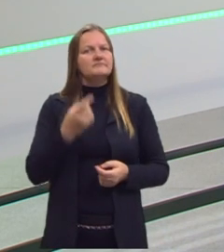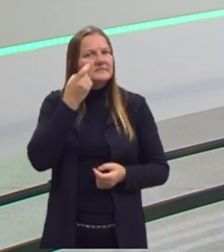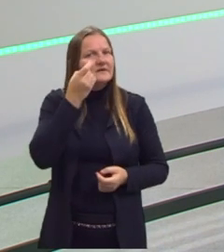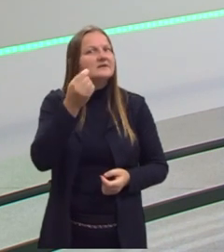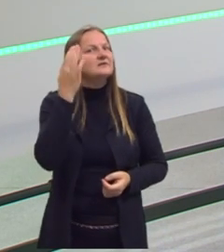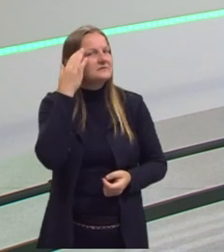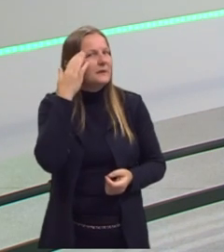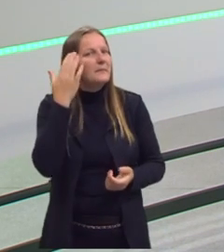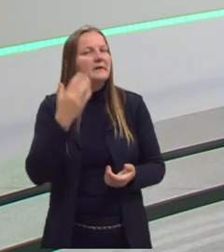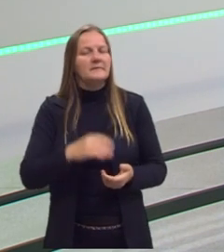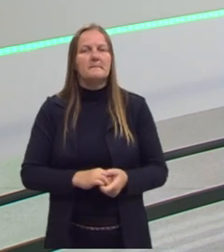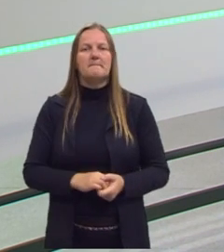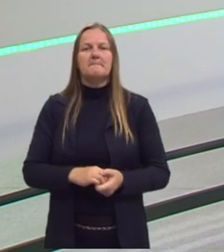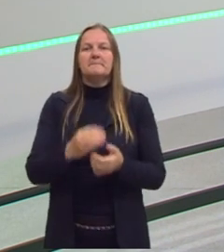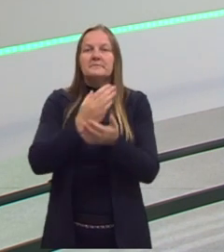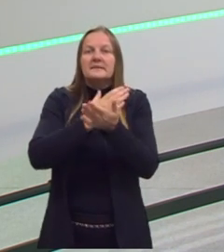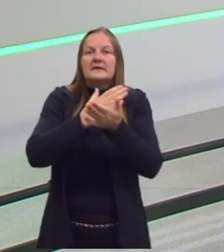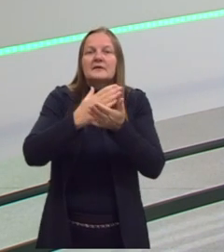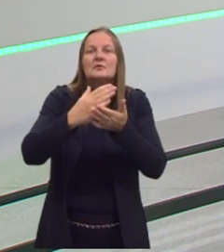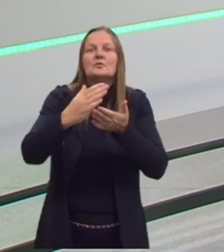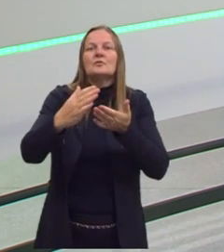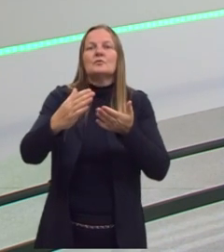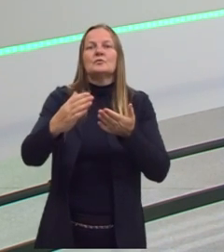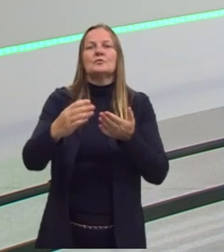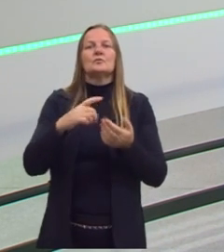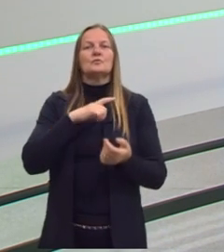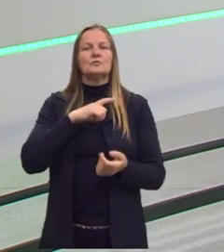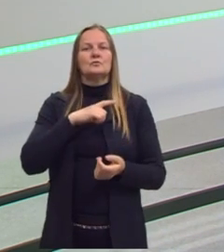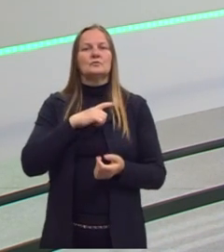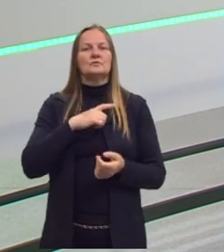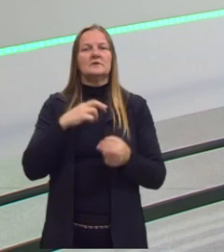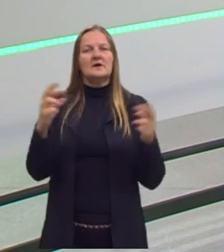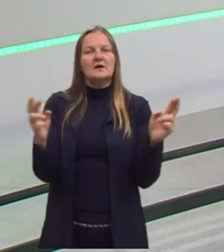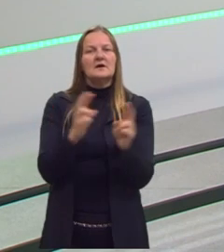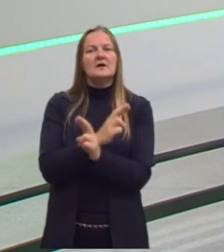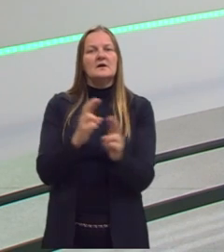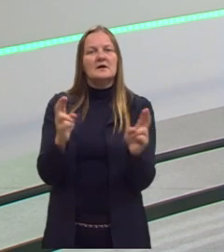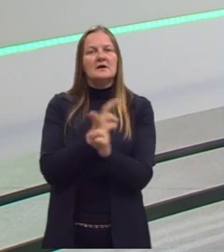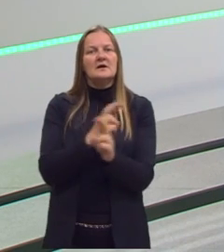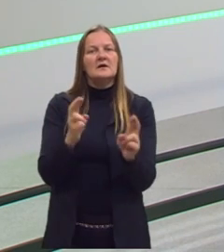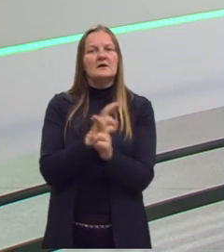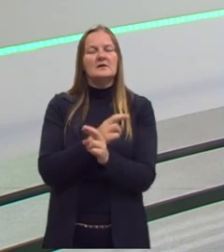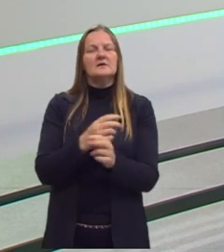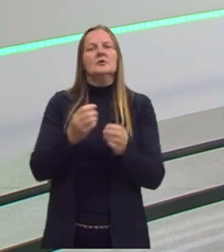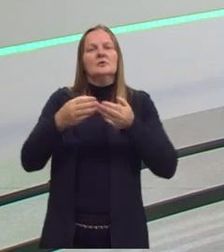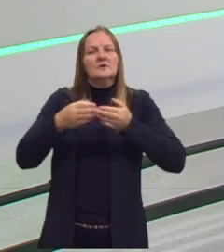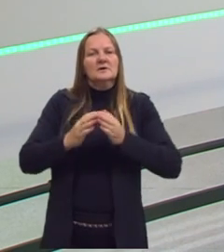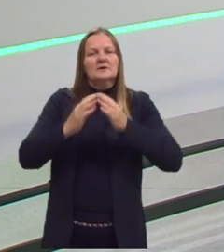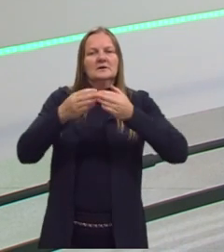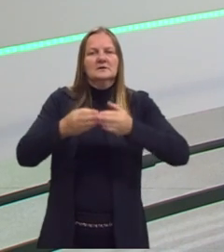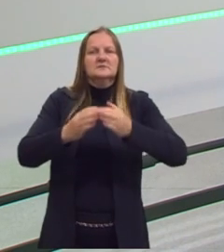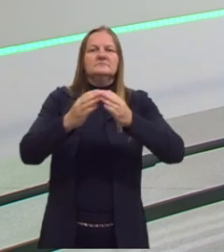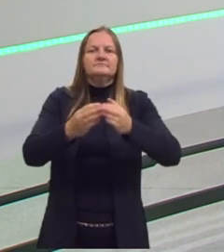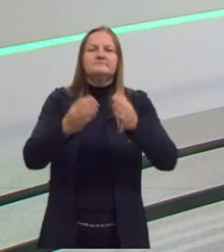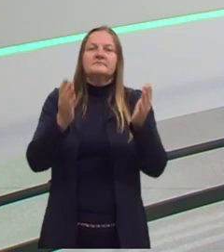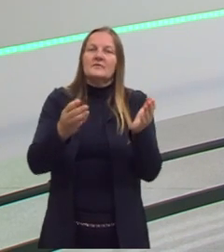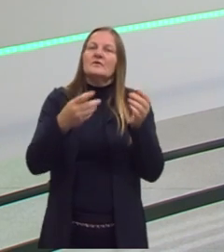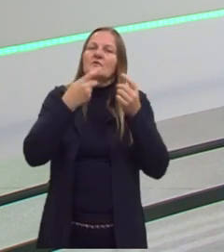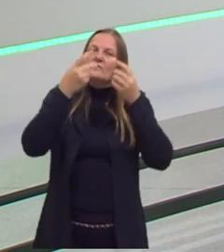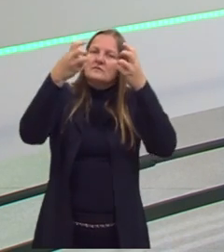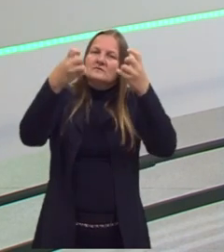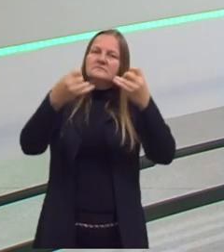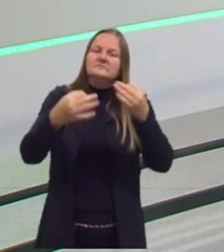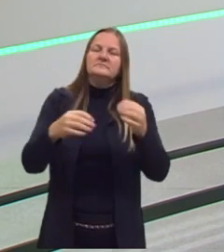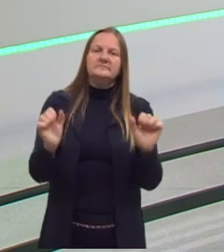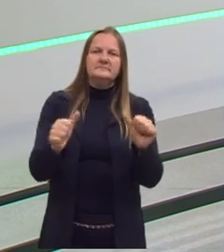ressaltar isso, que o capitalismo tem muita relação, sim, com as navegações. E agora a gente vai falar um pouquinho